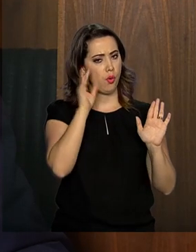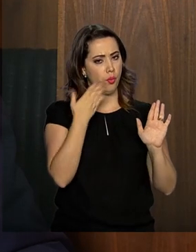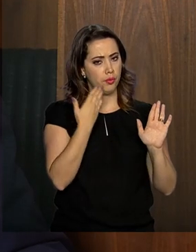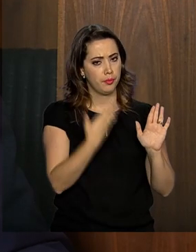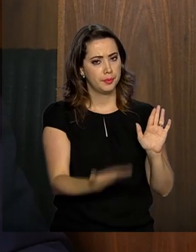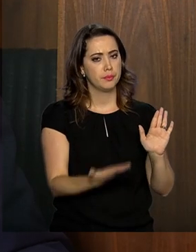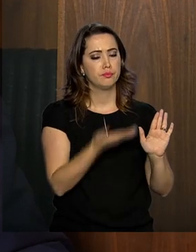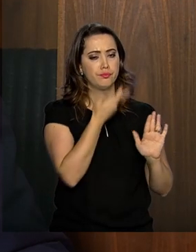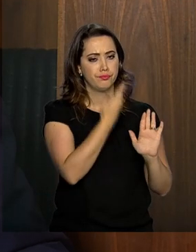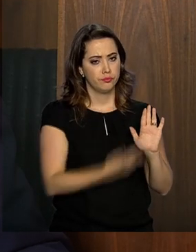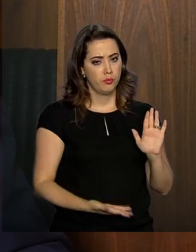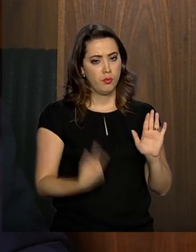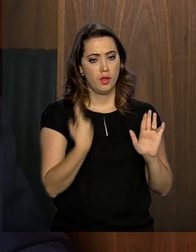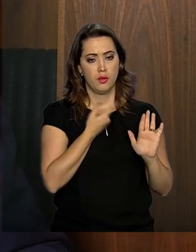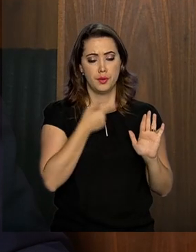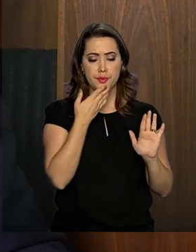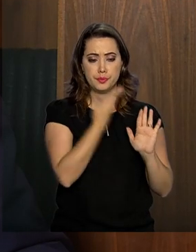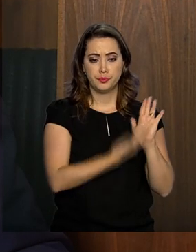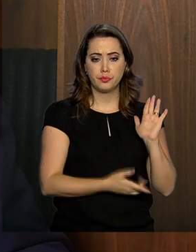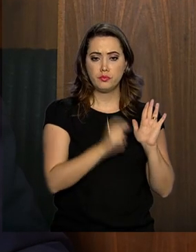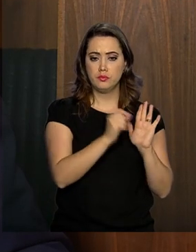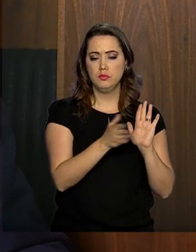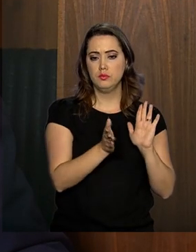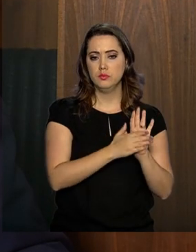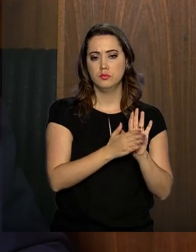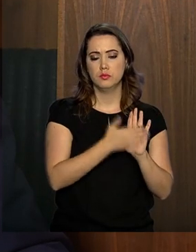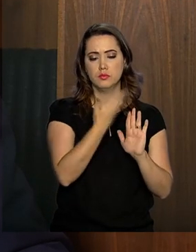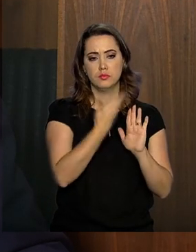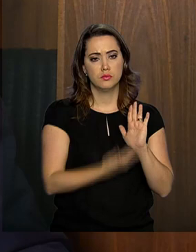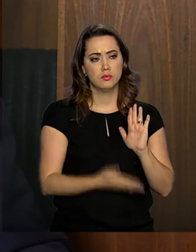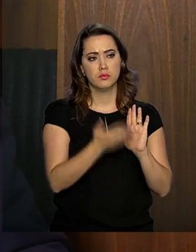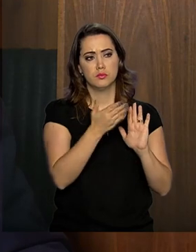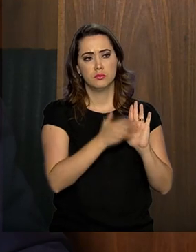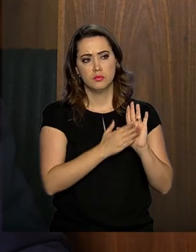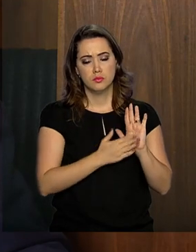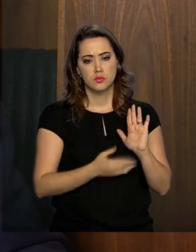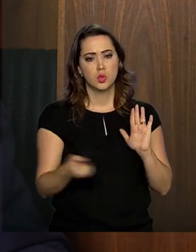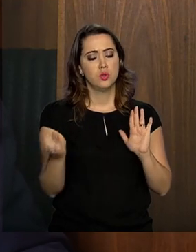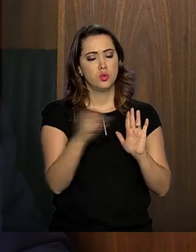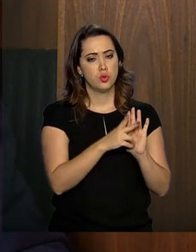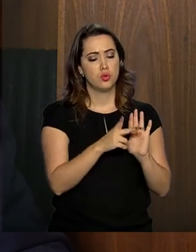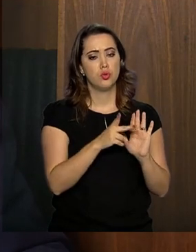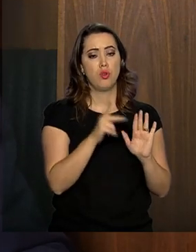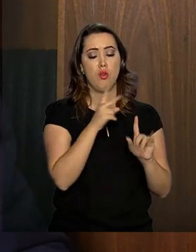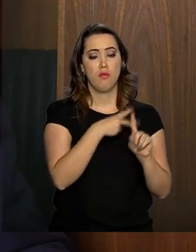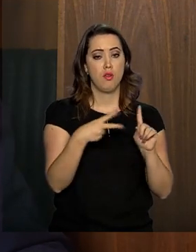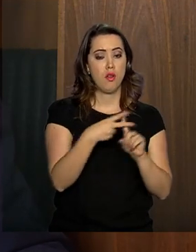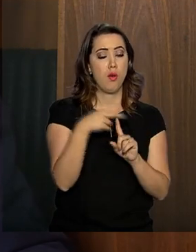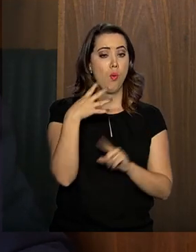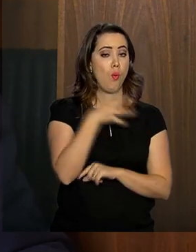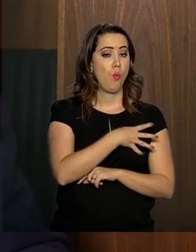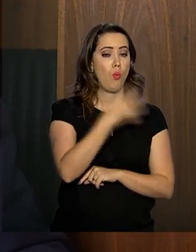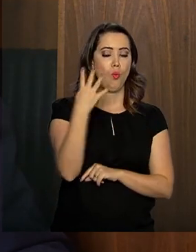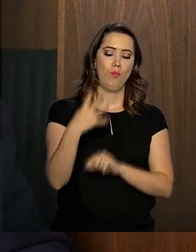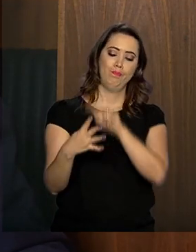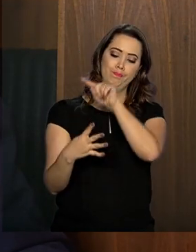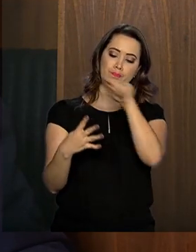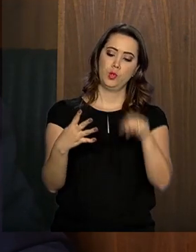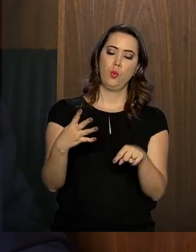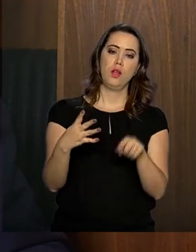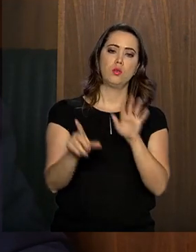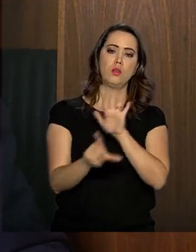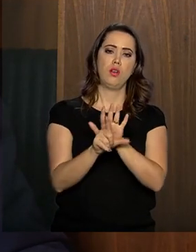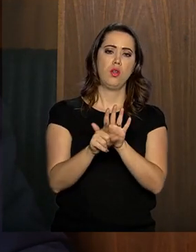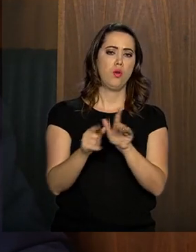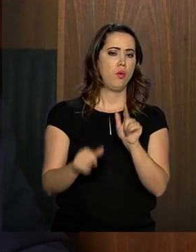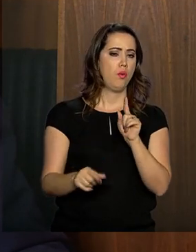O que nós vamos apresentar nesse processo, nesse projeto de nova previdência, são quatro projetos de lei. O primeiro já está